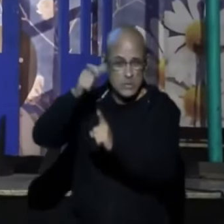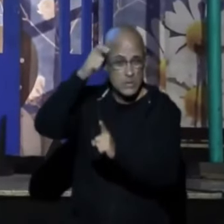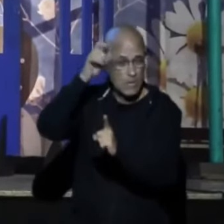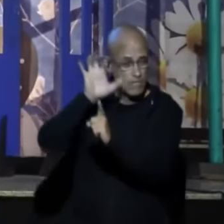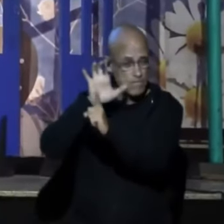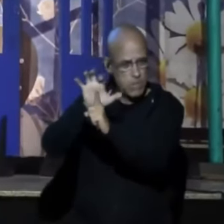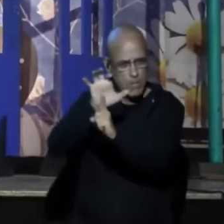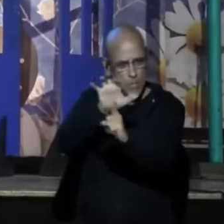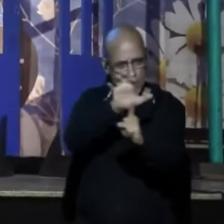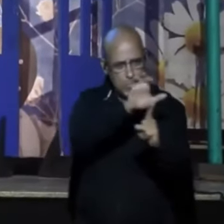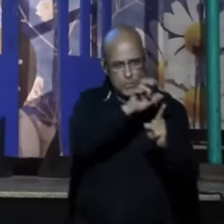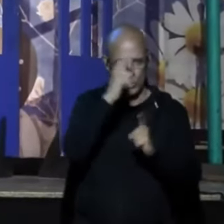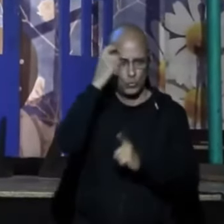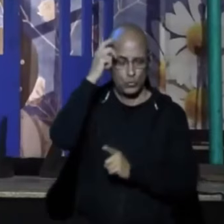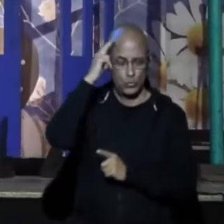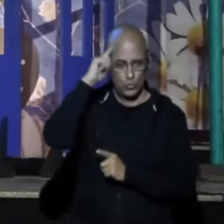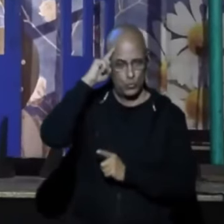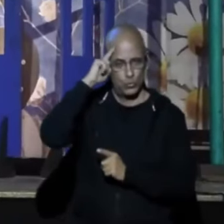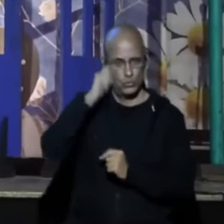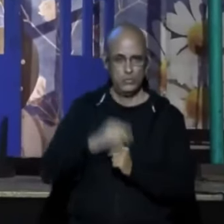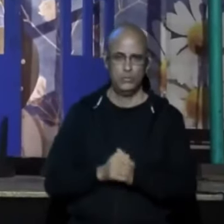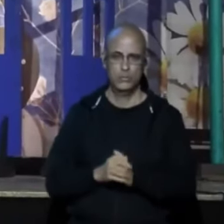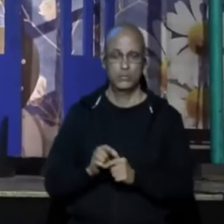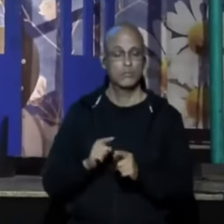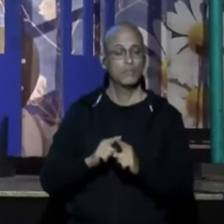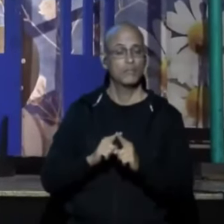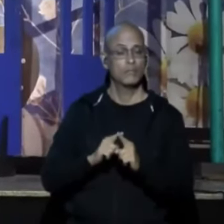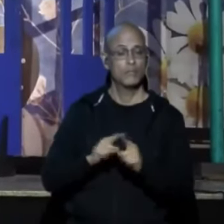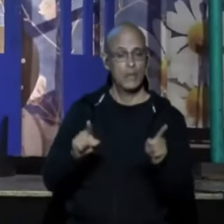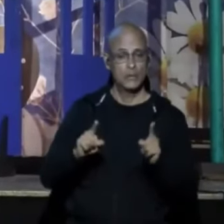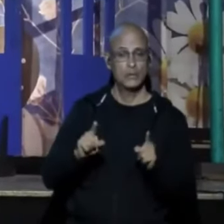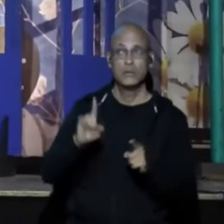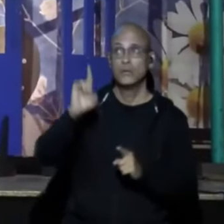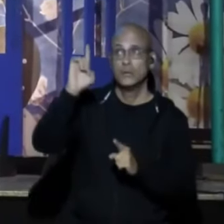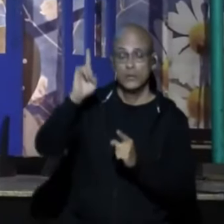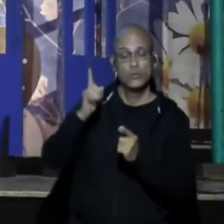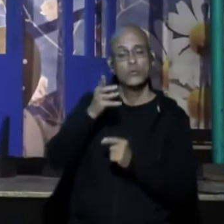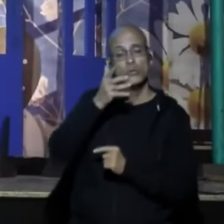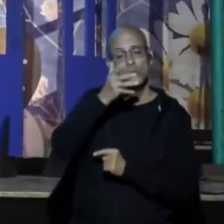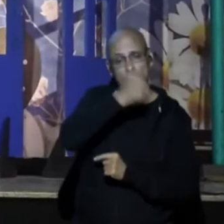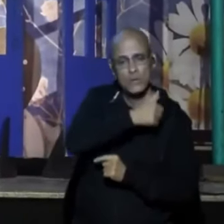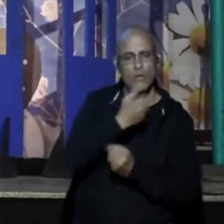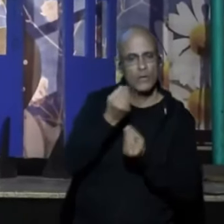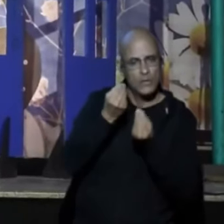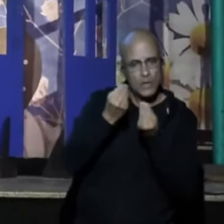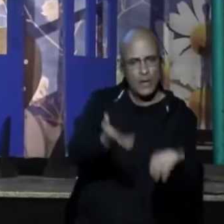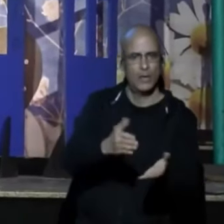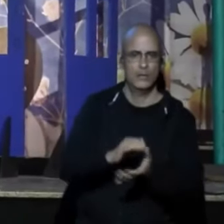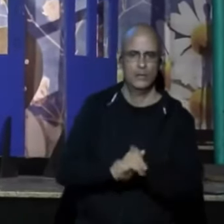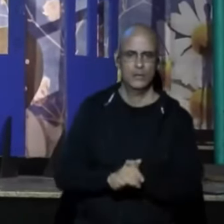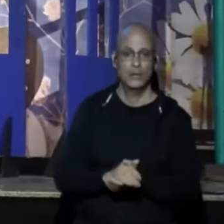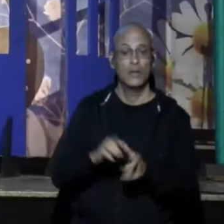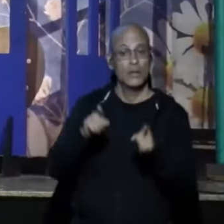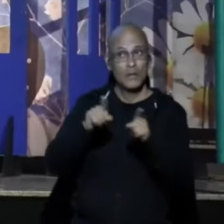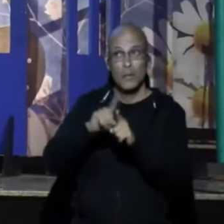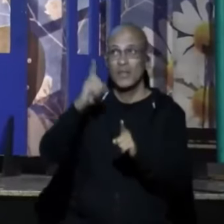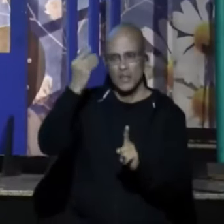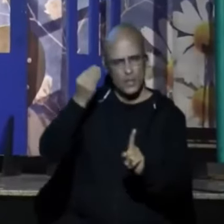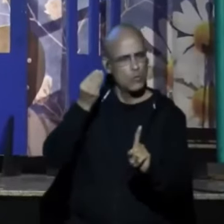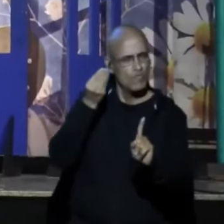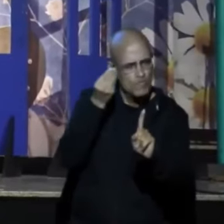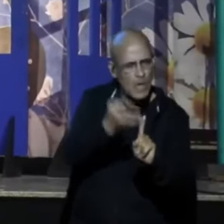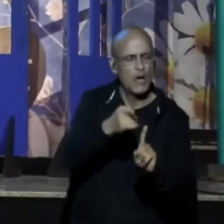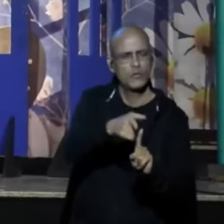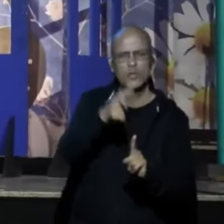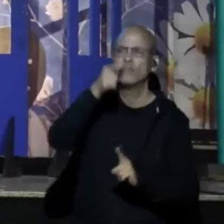Mas que Experimenta da parte do Senhor Não apenas o livramento Mas o contentamento Em